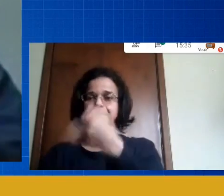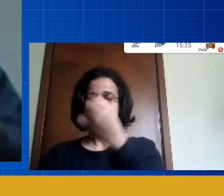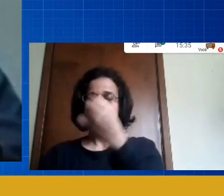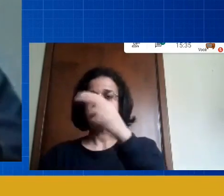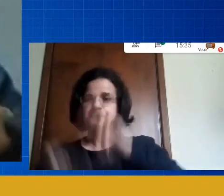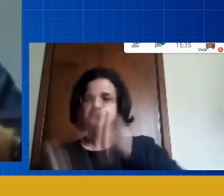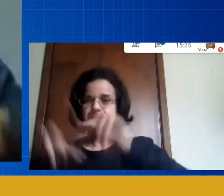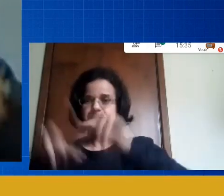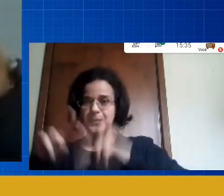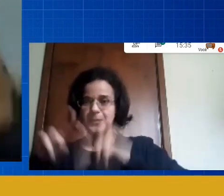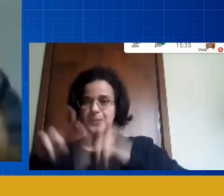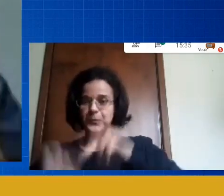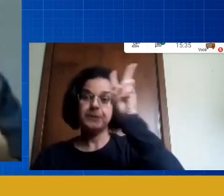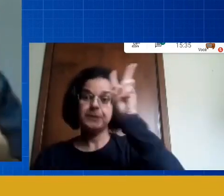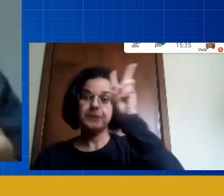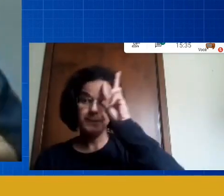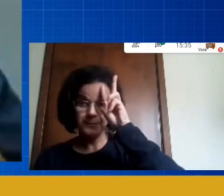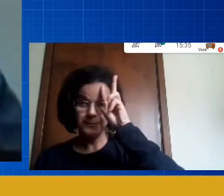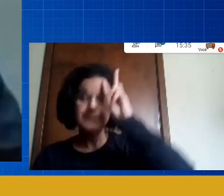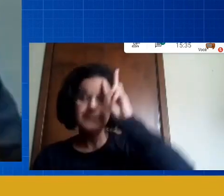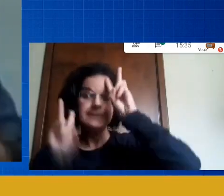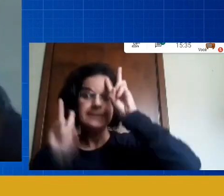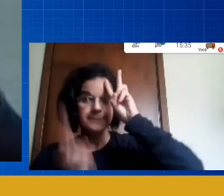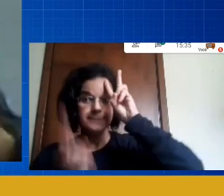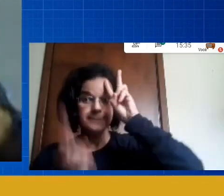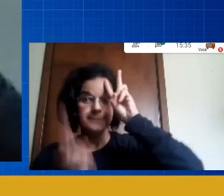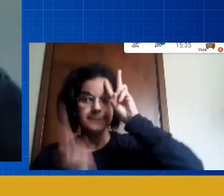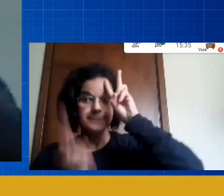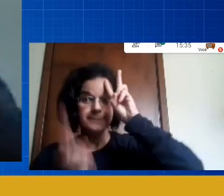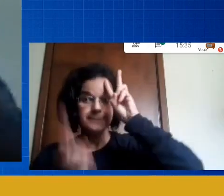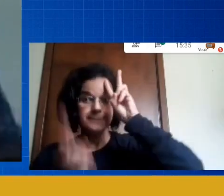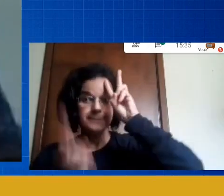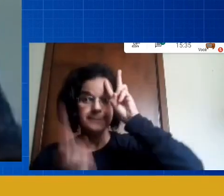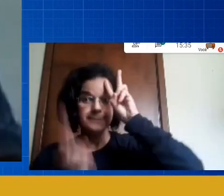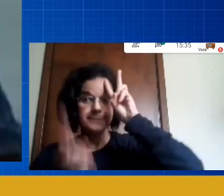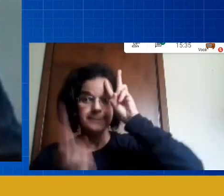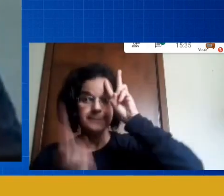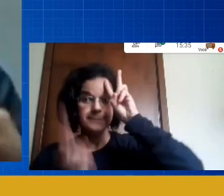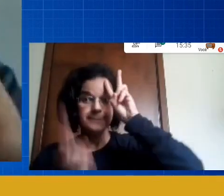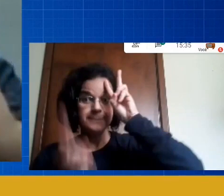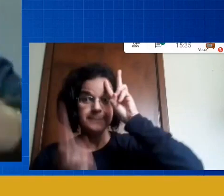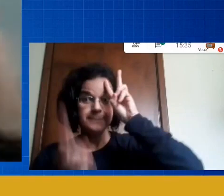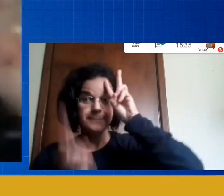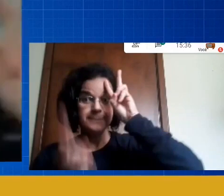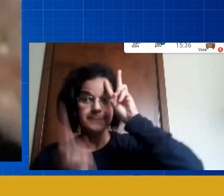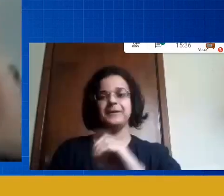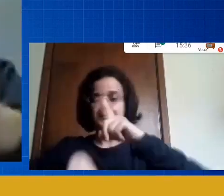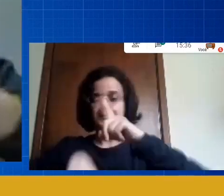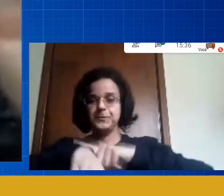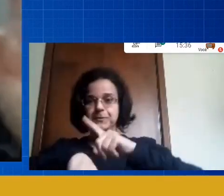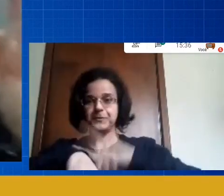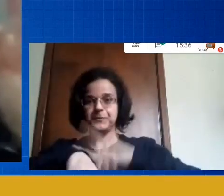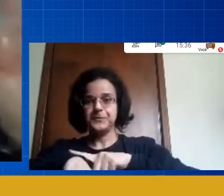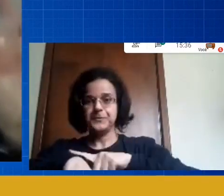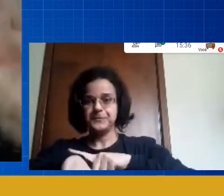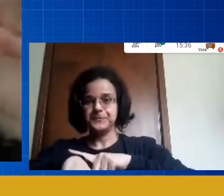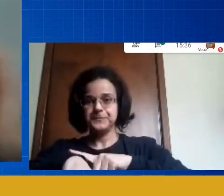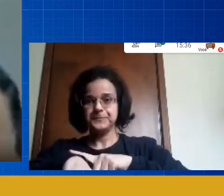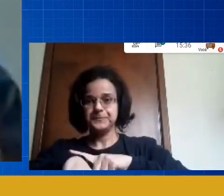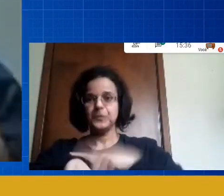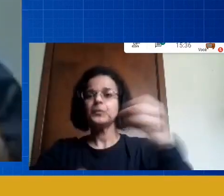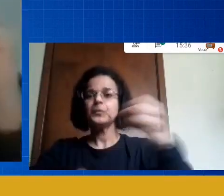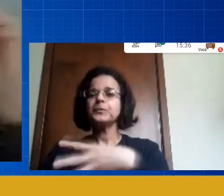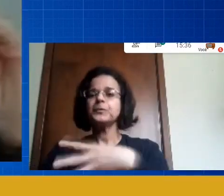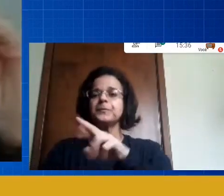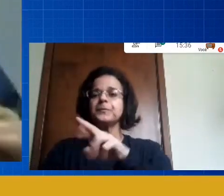feira então toda segunda feira às 20 horas numa nova rede no novo local